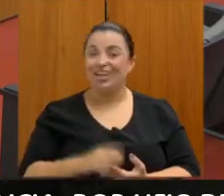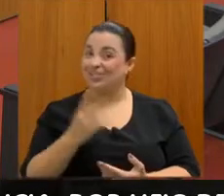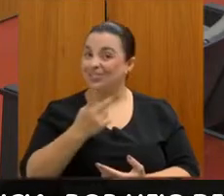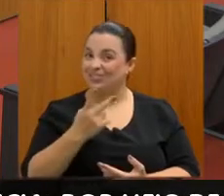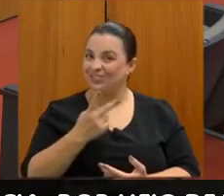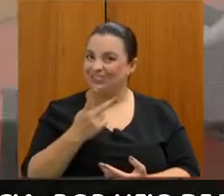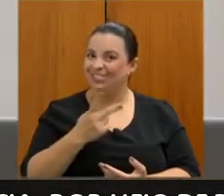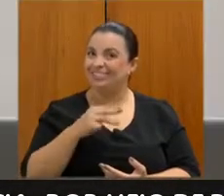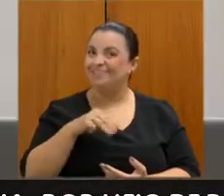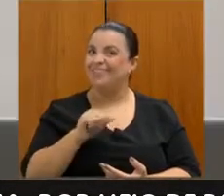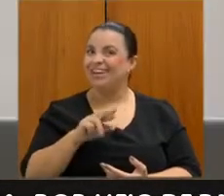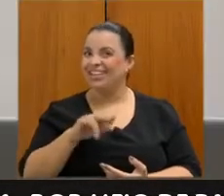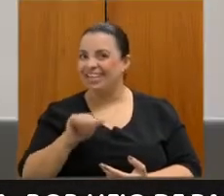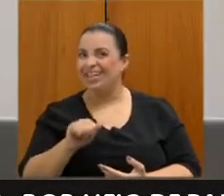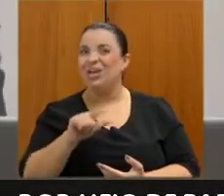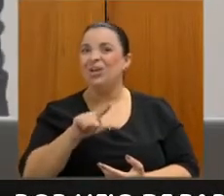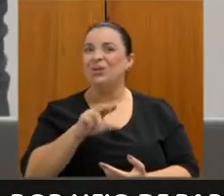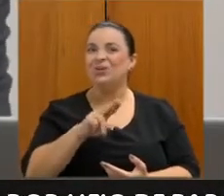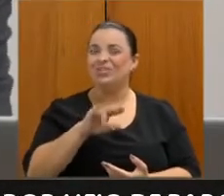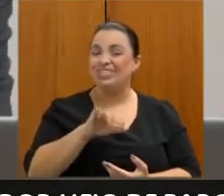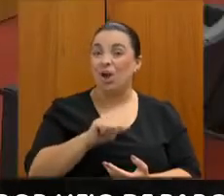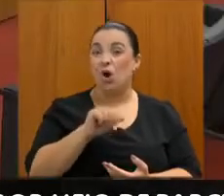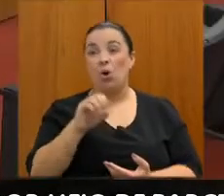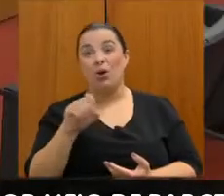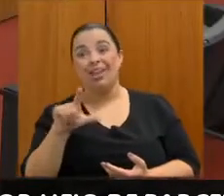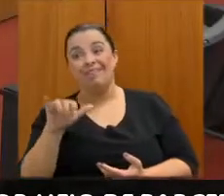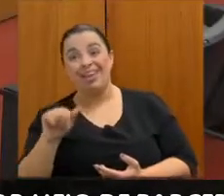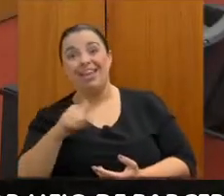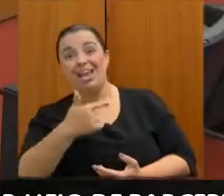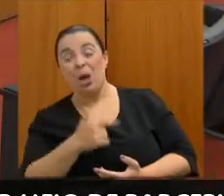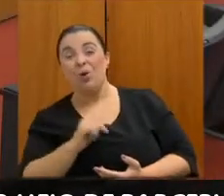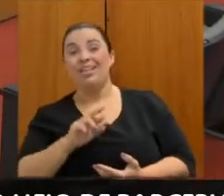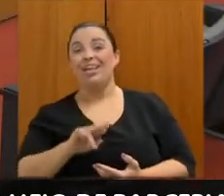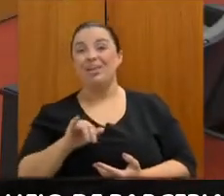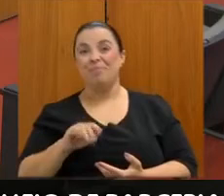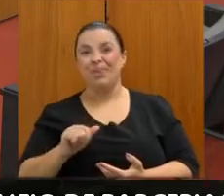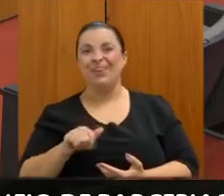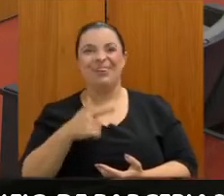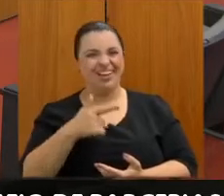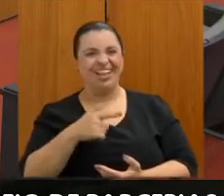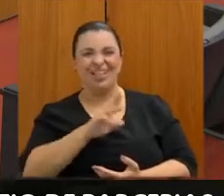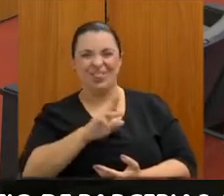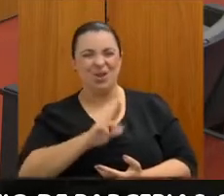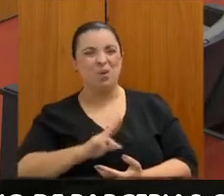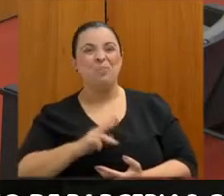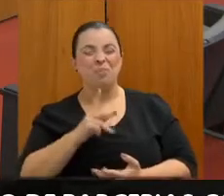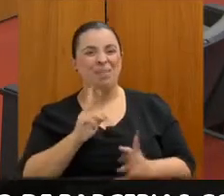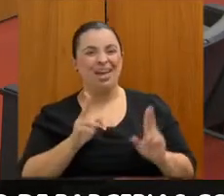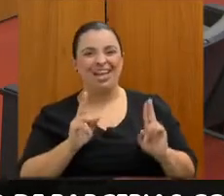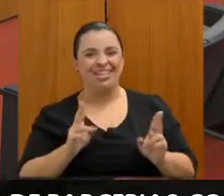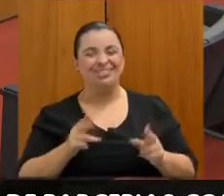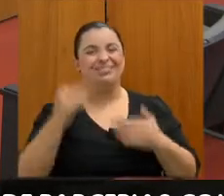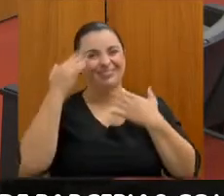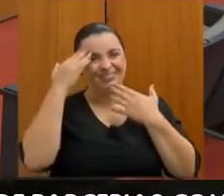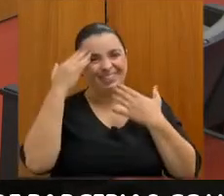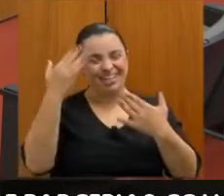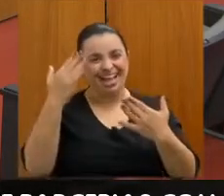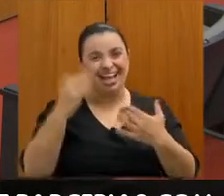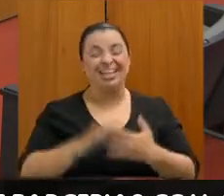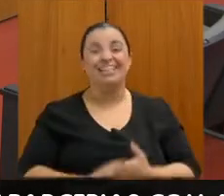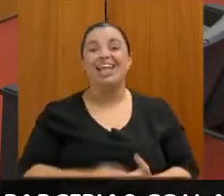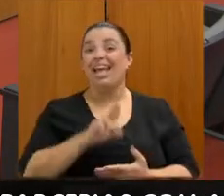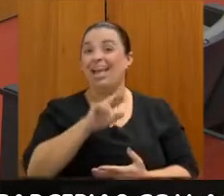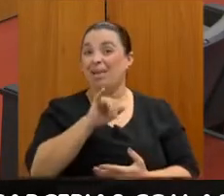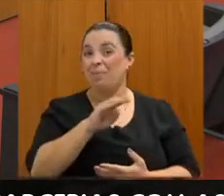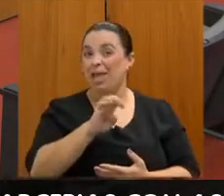Oliveira e a Ribeiro, são xarás, estão até juntas aqui. Agradeço então a Ribeiro, que é de Bom Despacho,